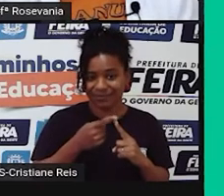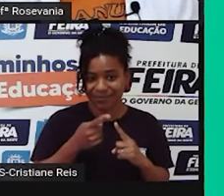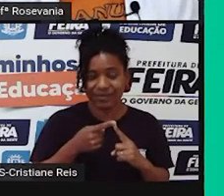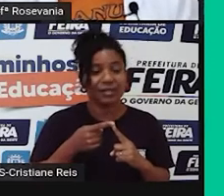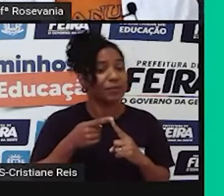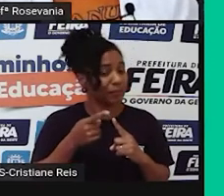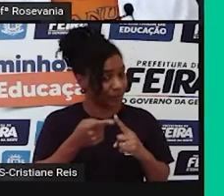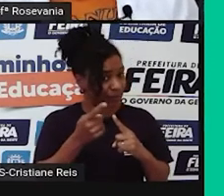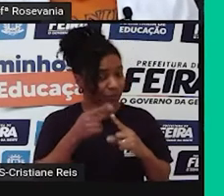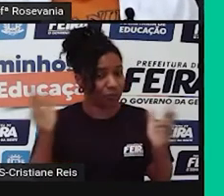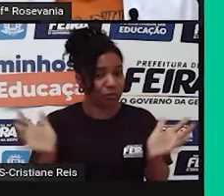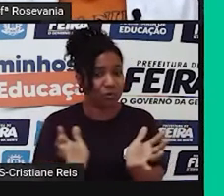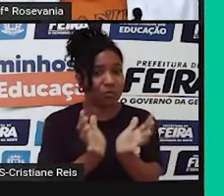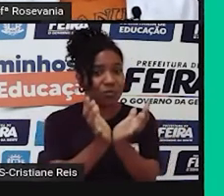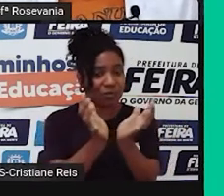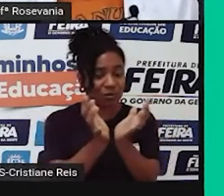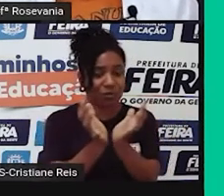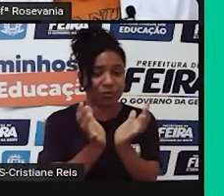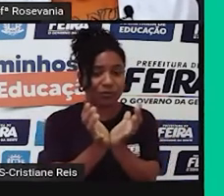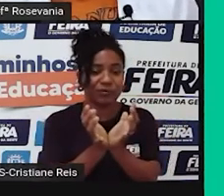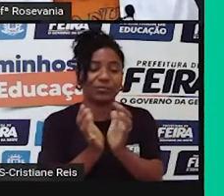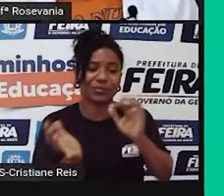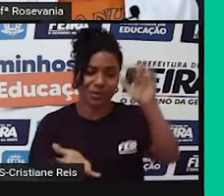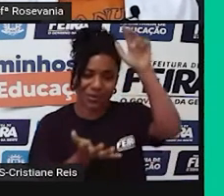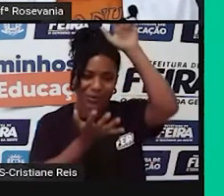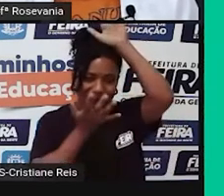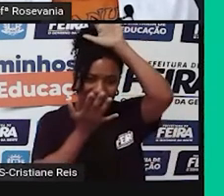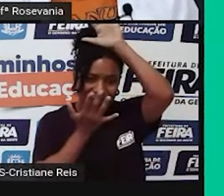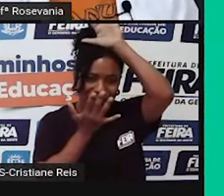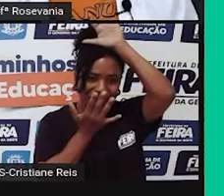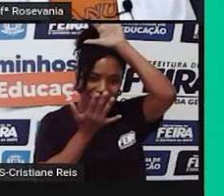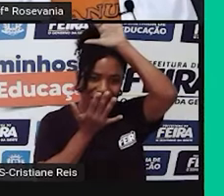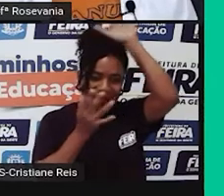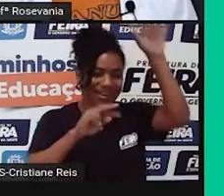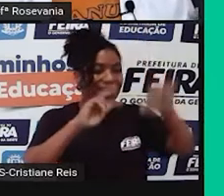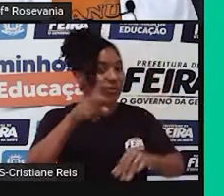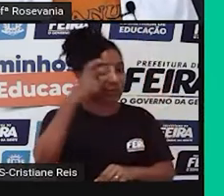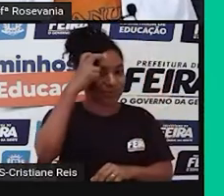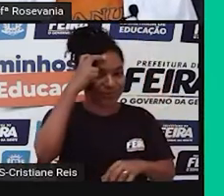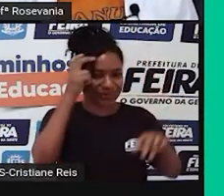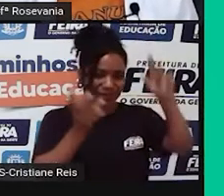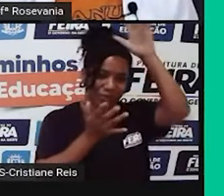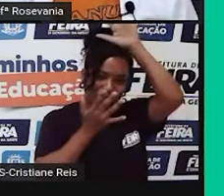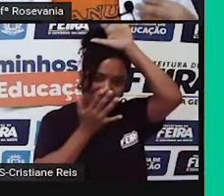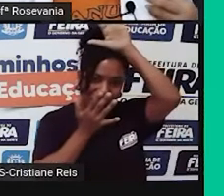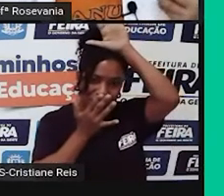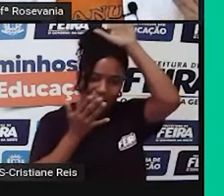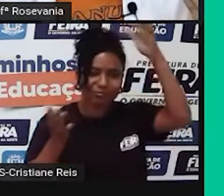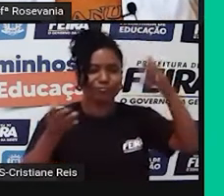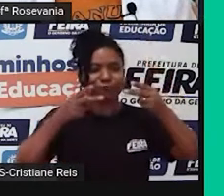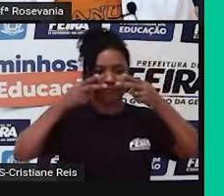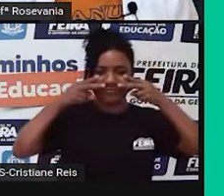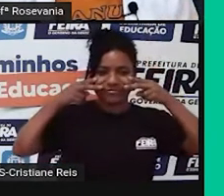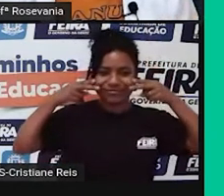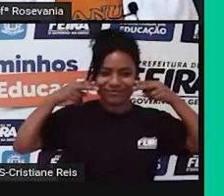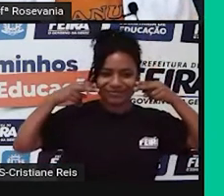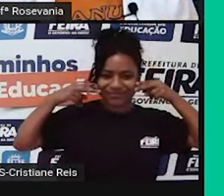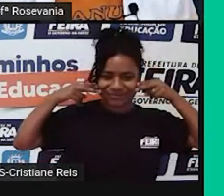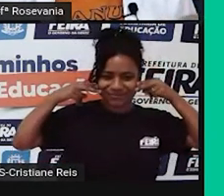dos povos indígenas, a cultura indígena que também está presente aqui, né, com a pintura de corpo, com